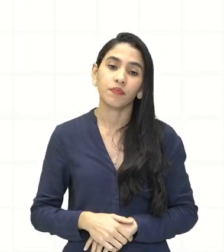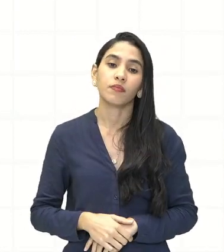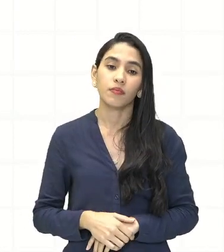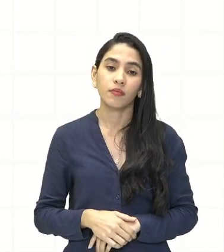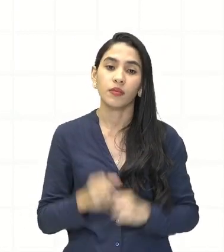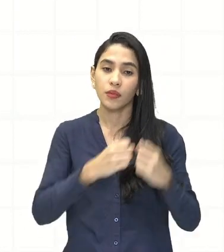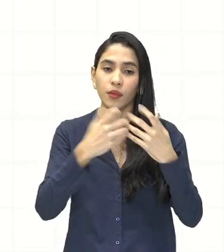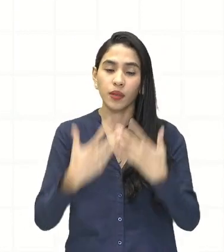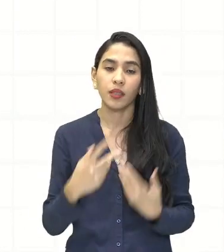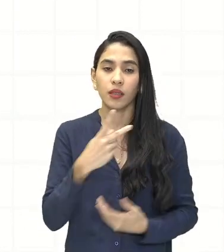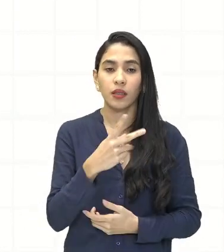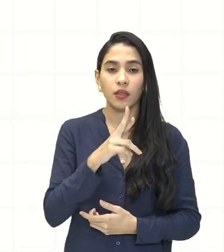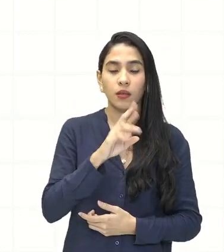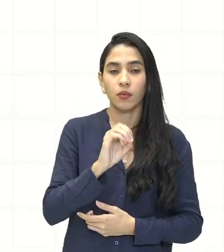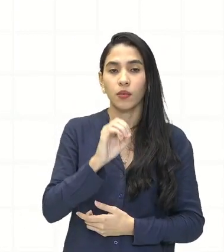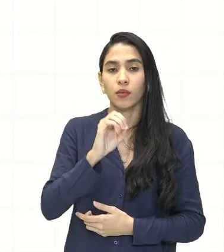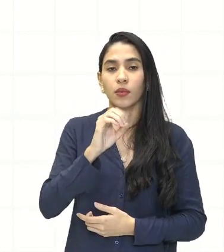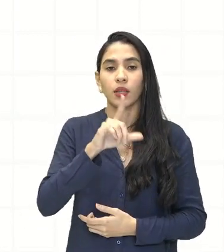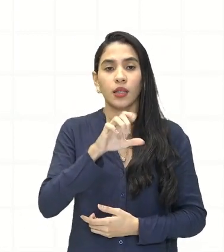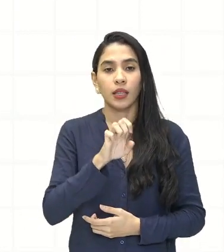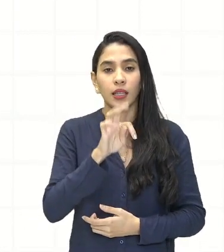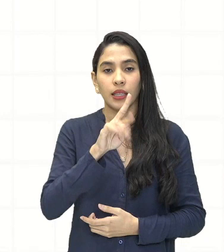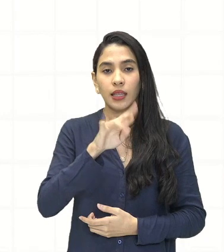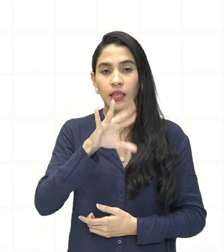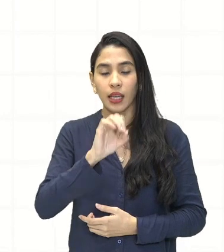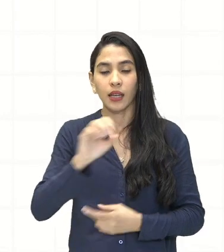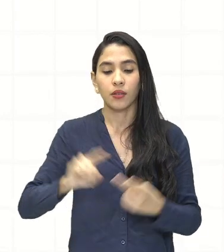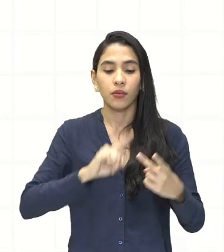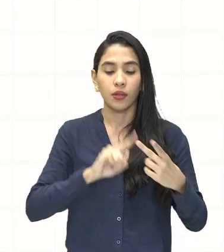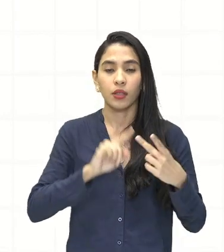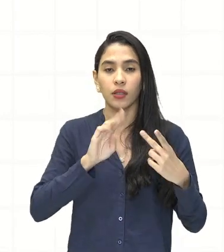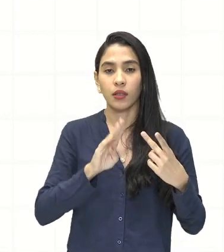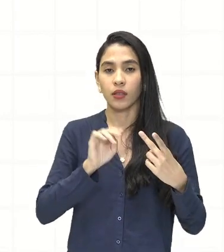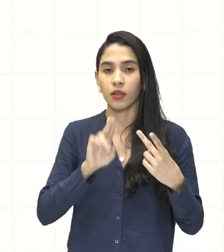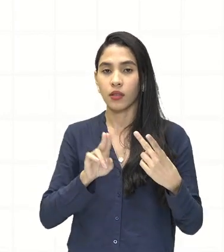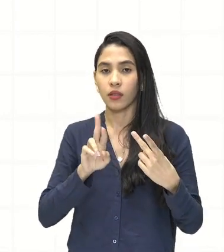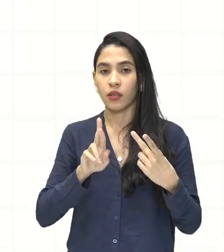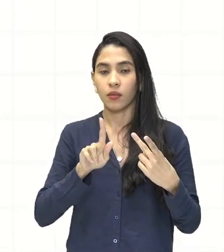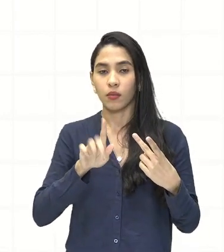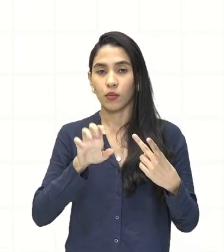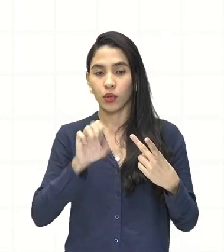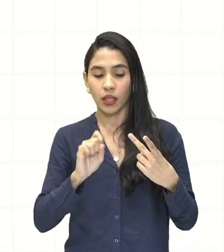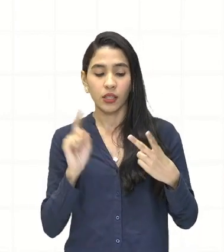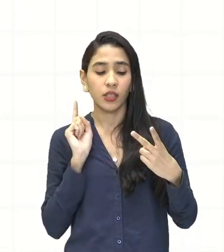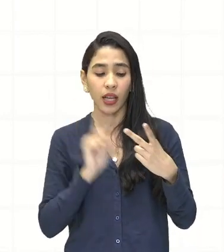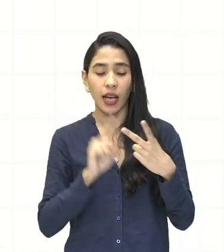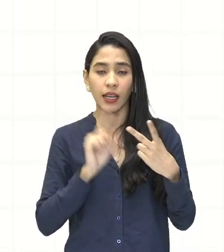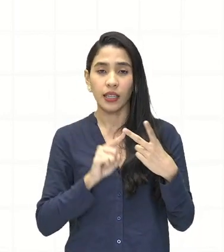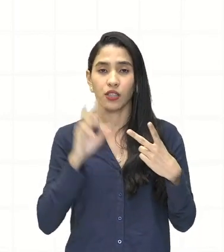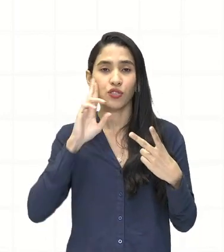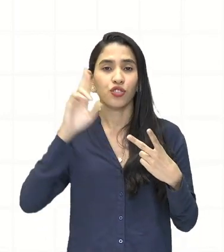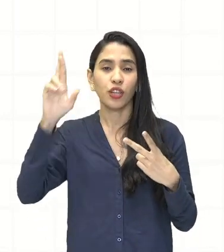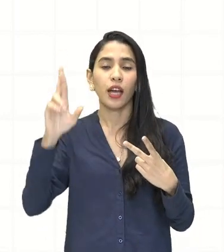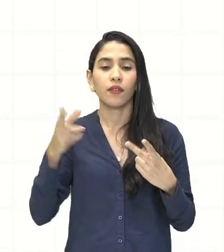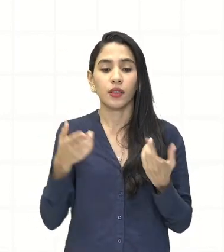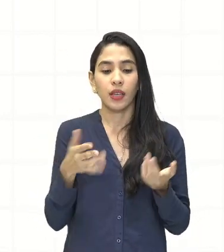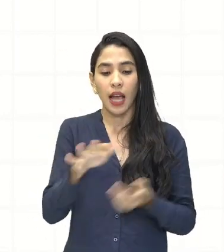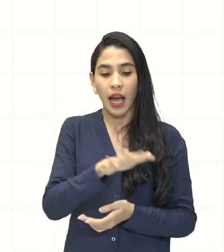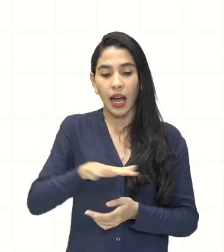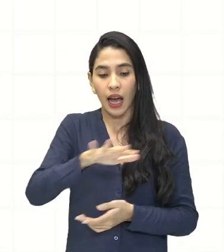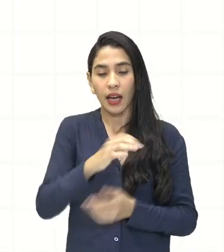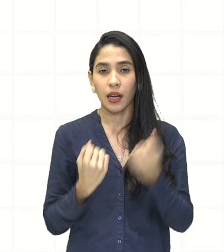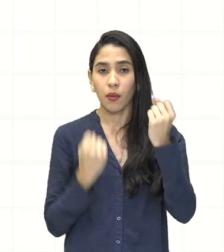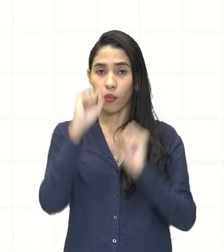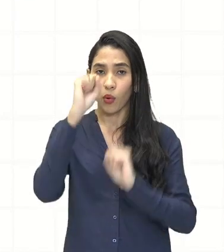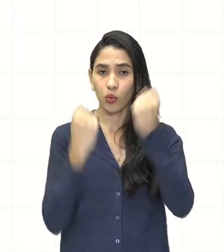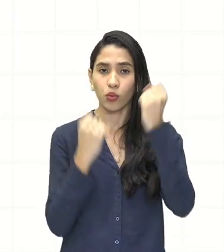ao proletário e ao burguês. Esse burguês é o dono dos meios de produção, é aquela pessoa que vai estar ali mais